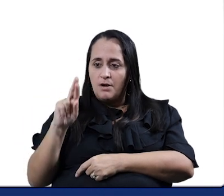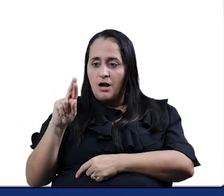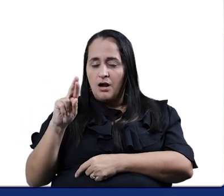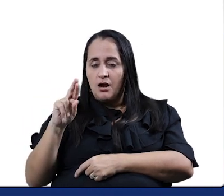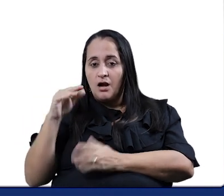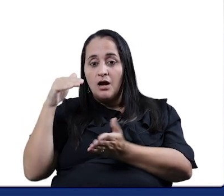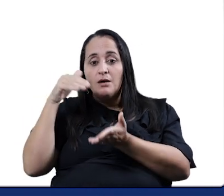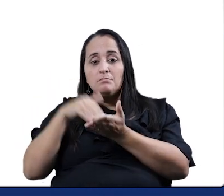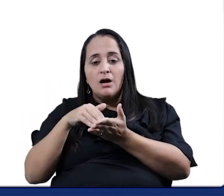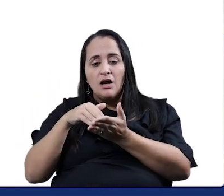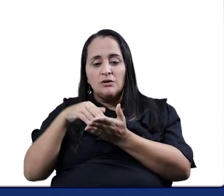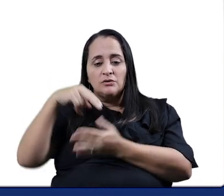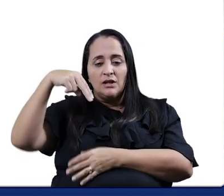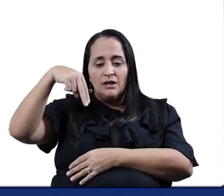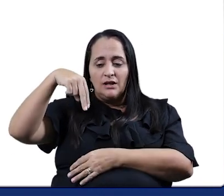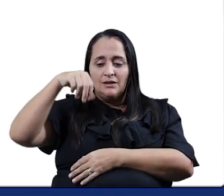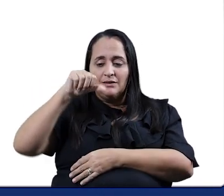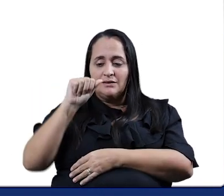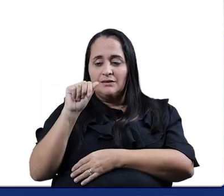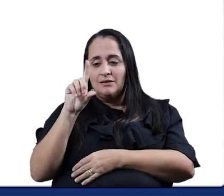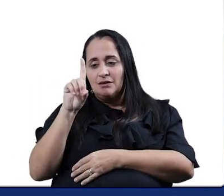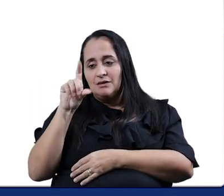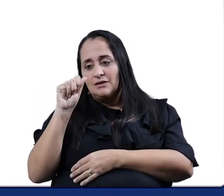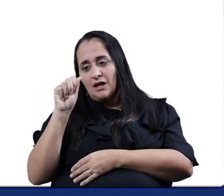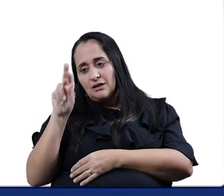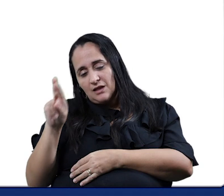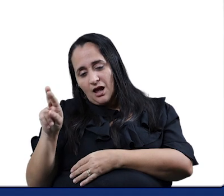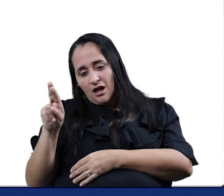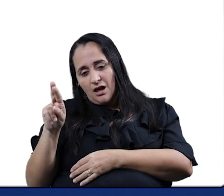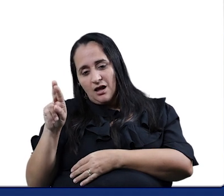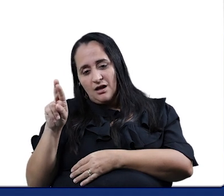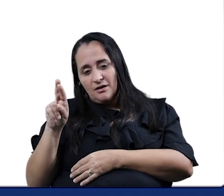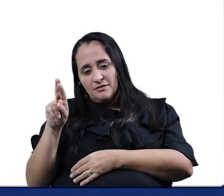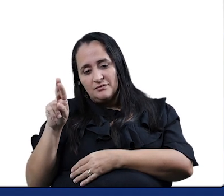E aqui embaixo também tem nadar. Ó.